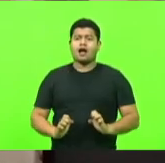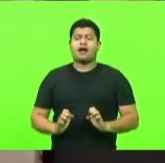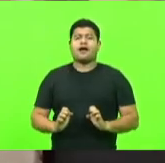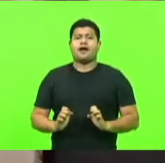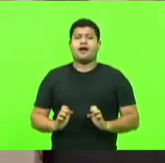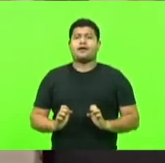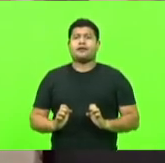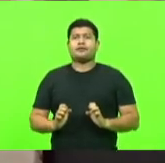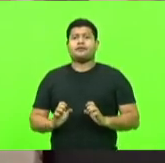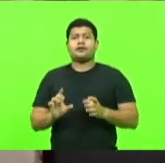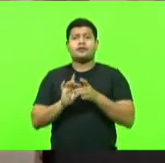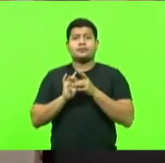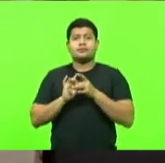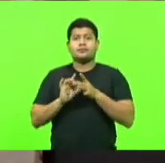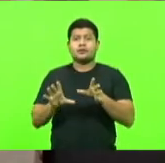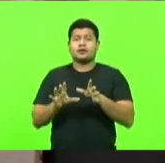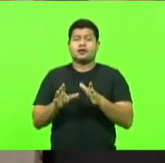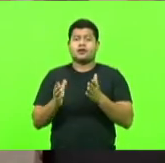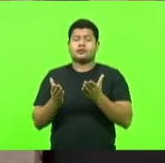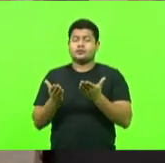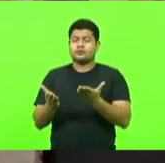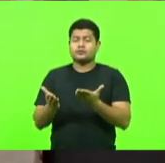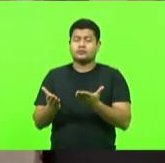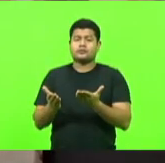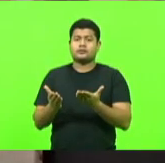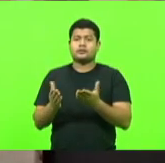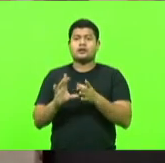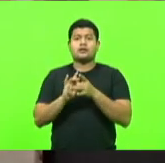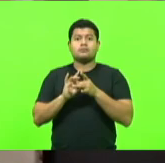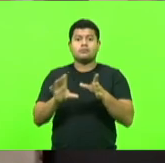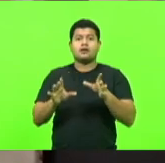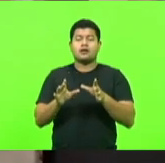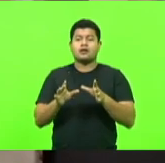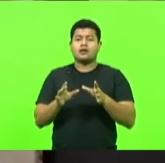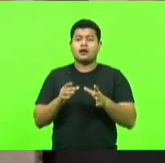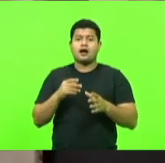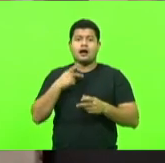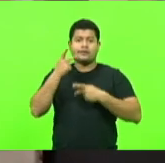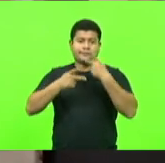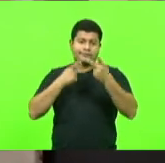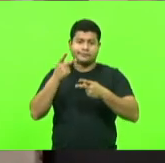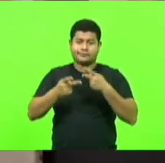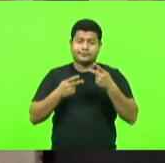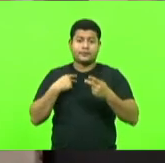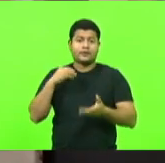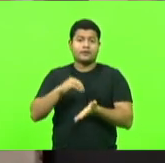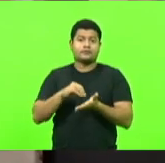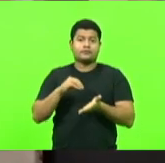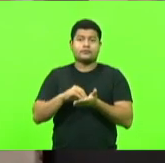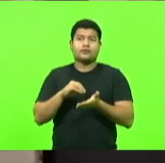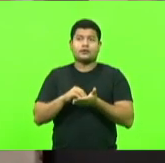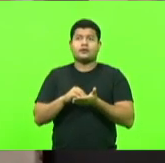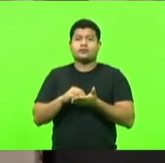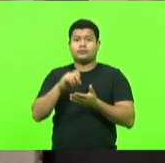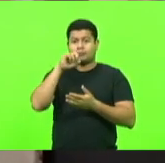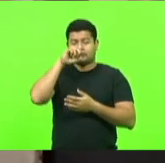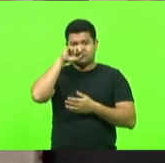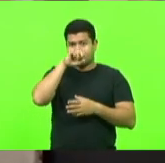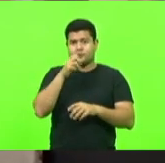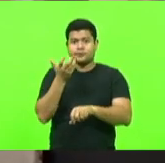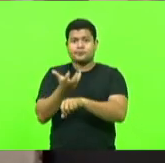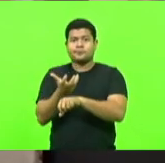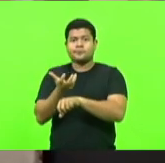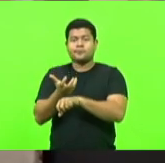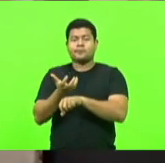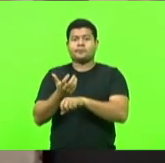liberdade de cátedra, sobre o que é liberdade de expressão. E na falta desta cadeira nas disciplinas, entre as